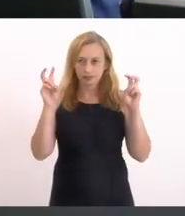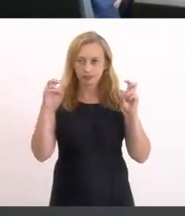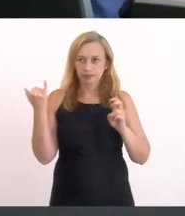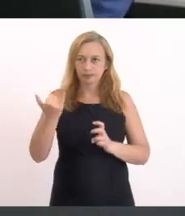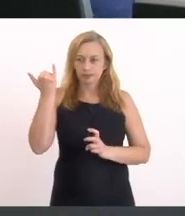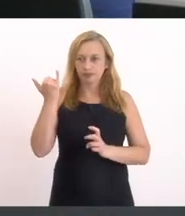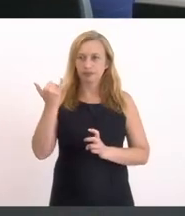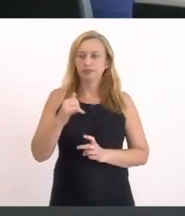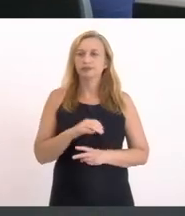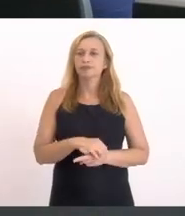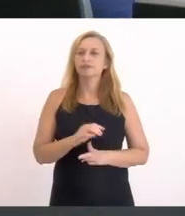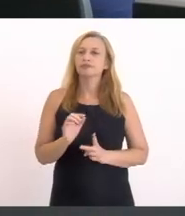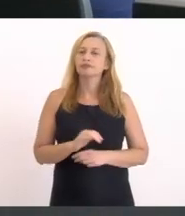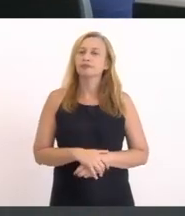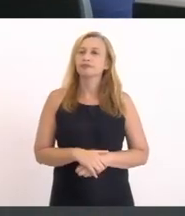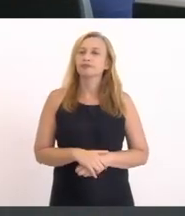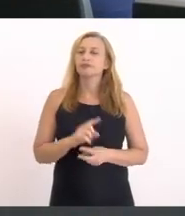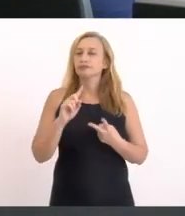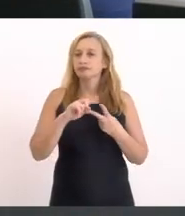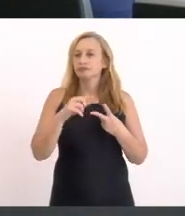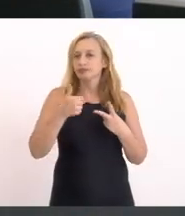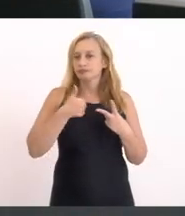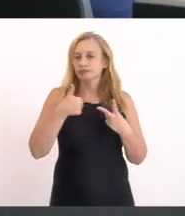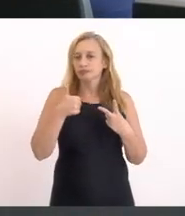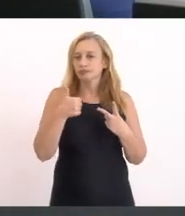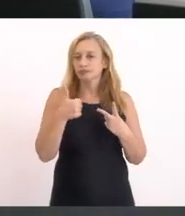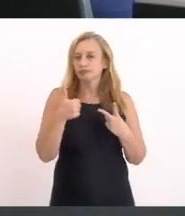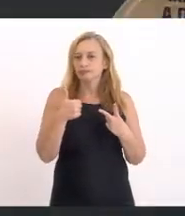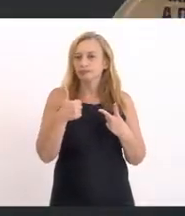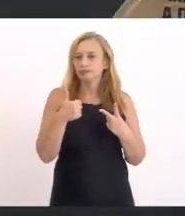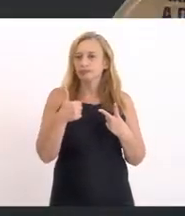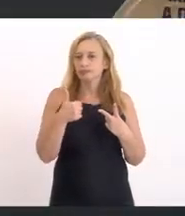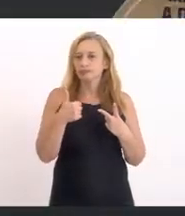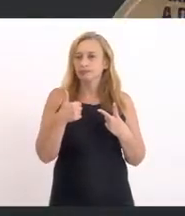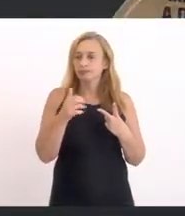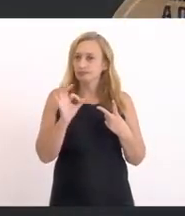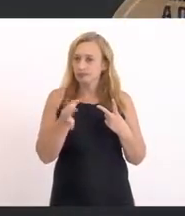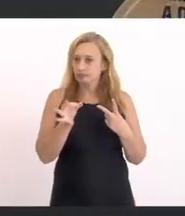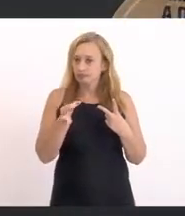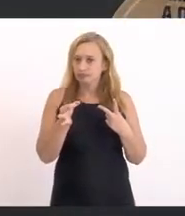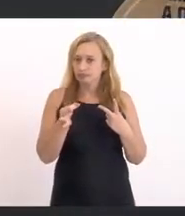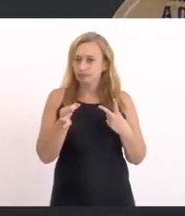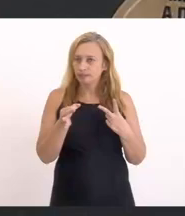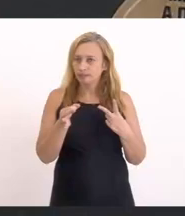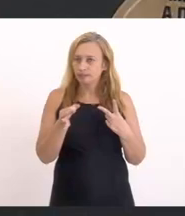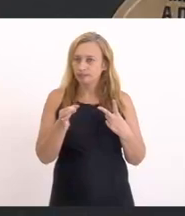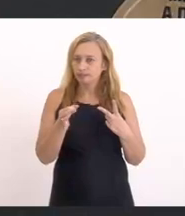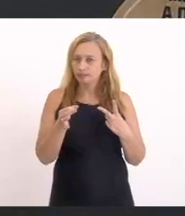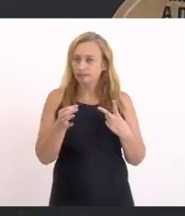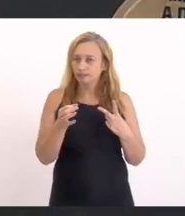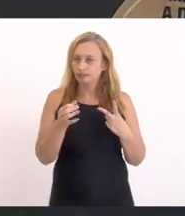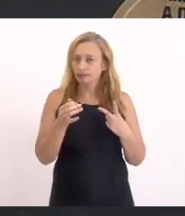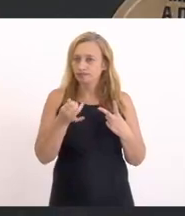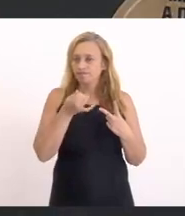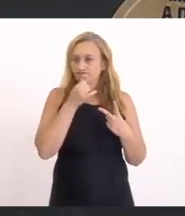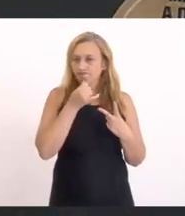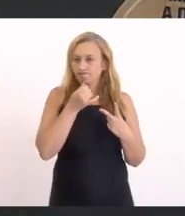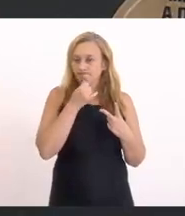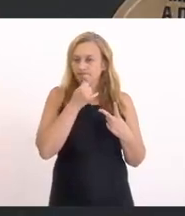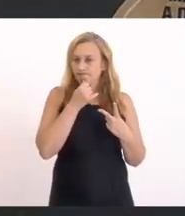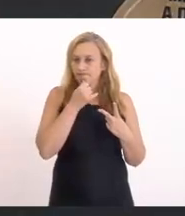ser considerados O primeiro deles É Logicamente Basicamente Um repúdio A